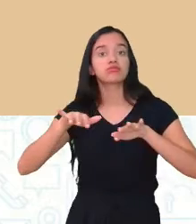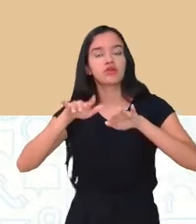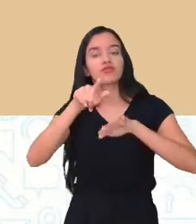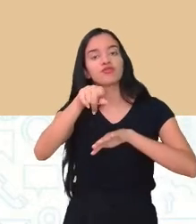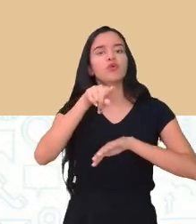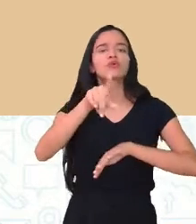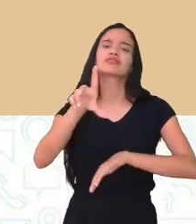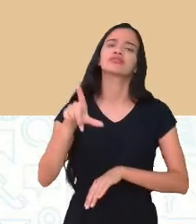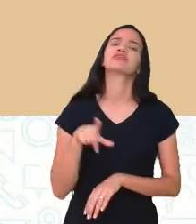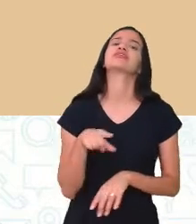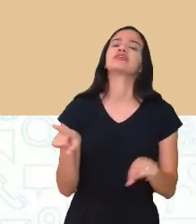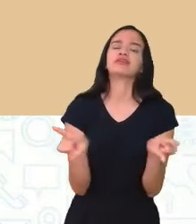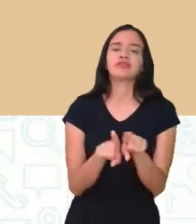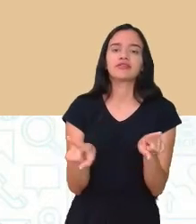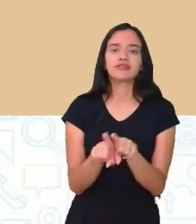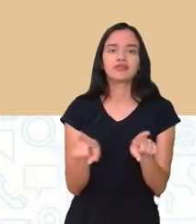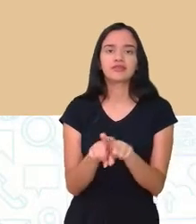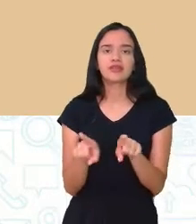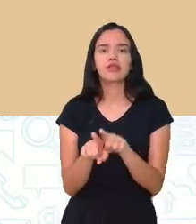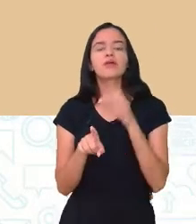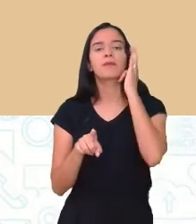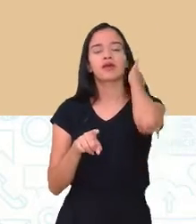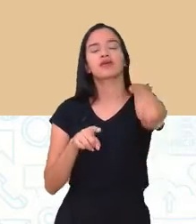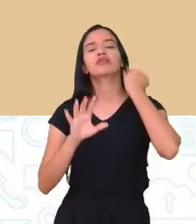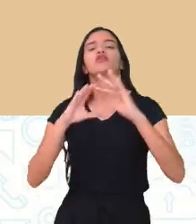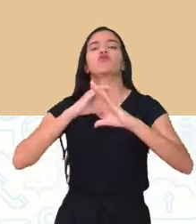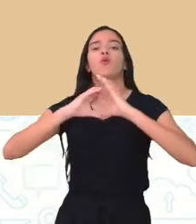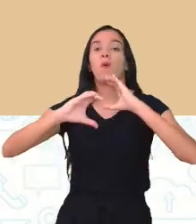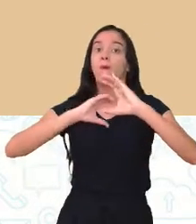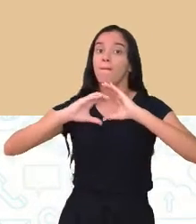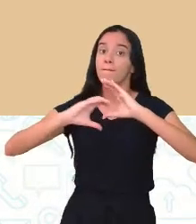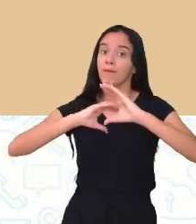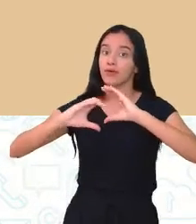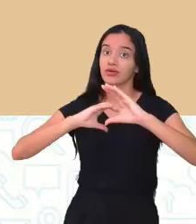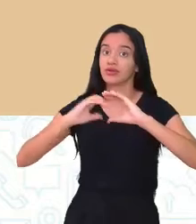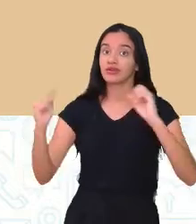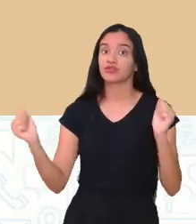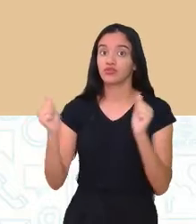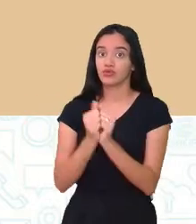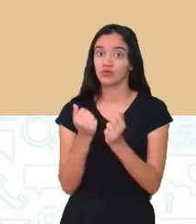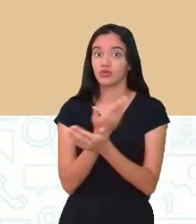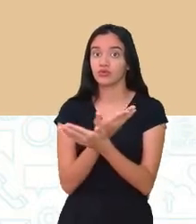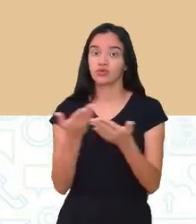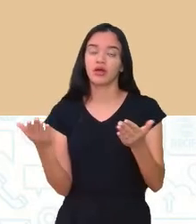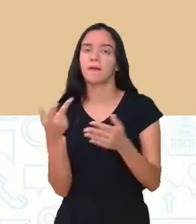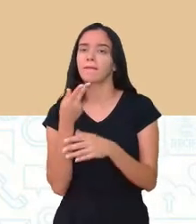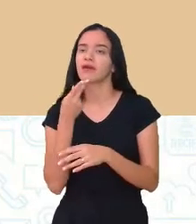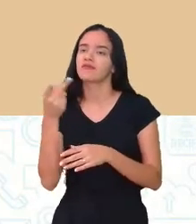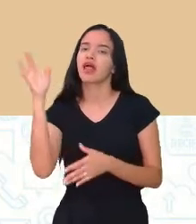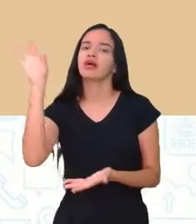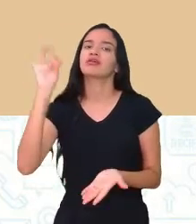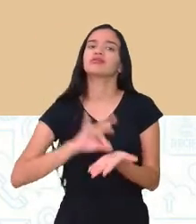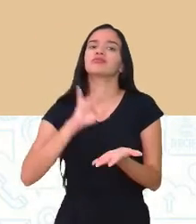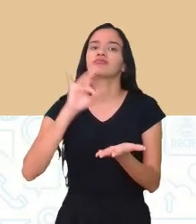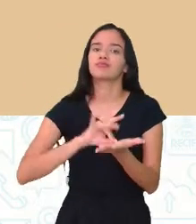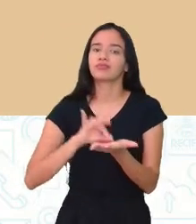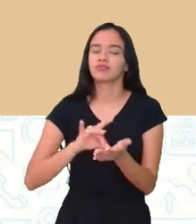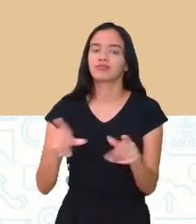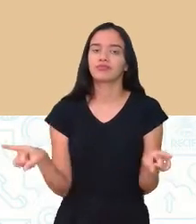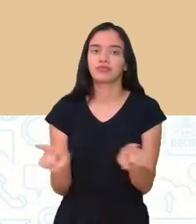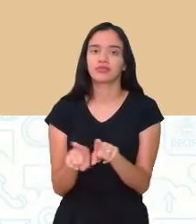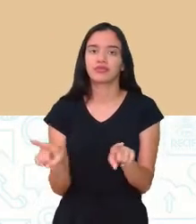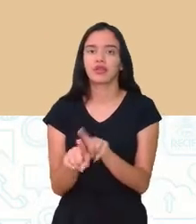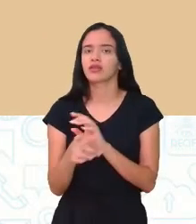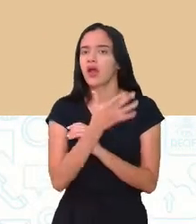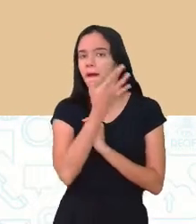você também deve comunicar aquele parceiro que está com você para dizer realmente que também está para